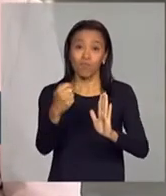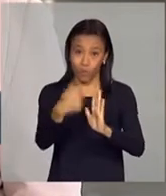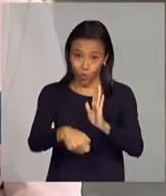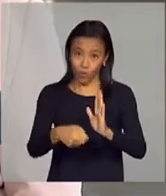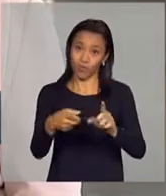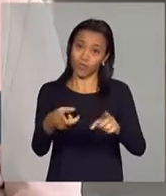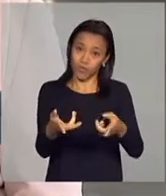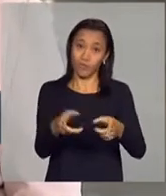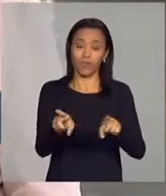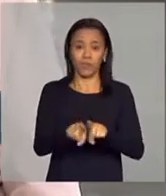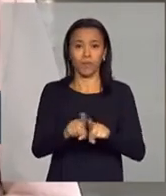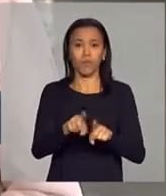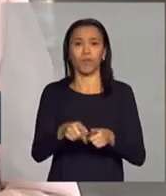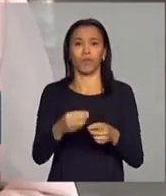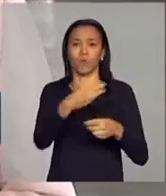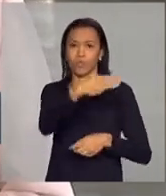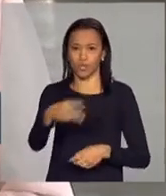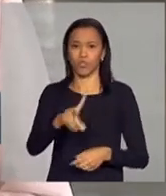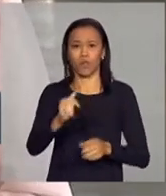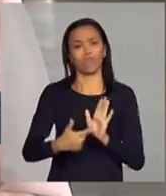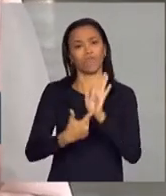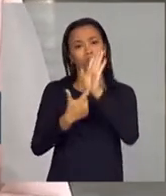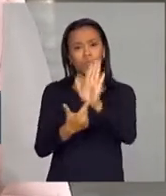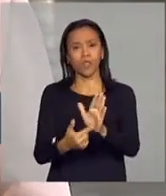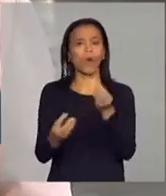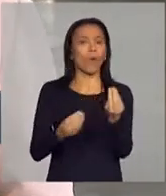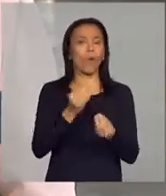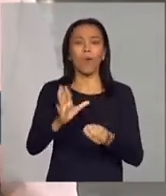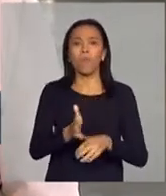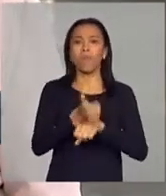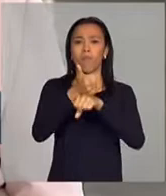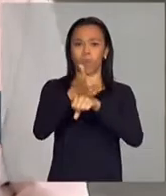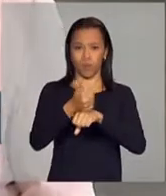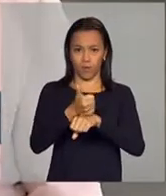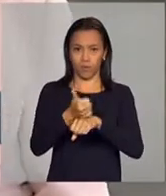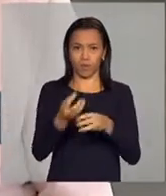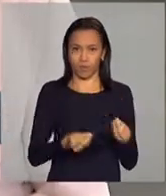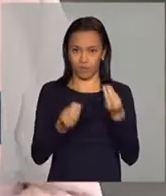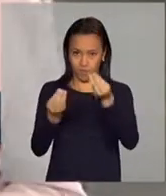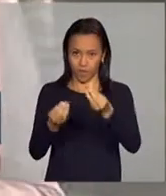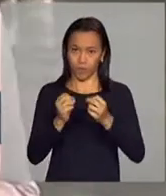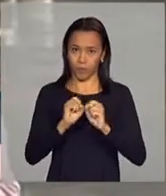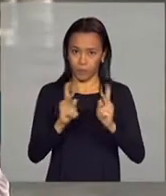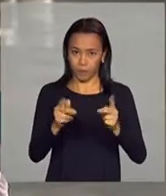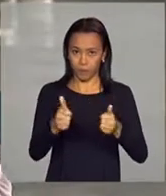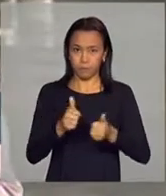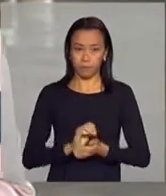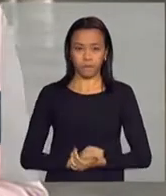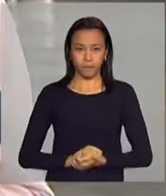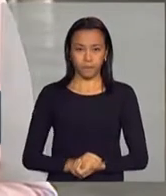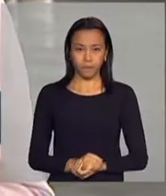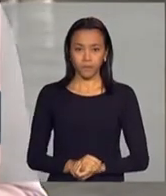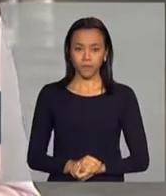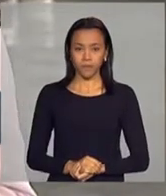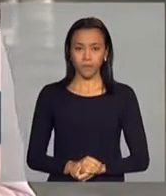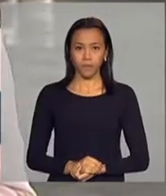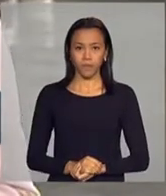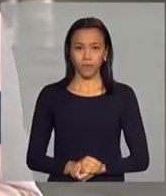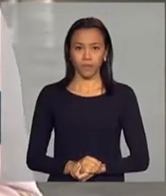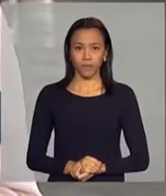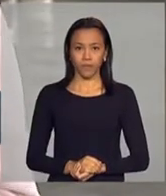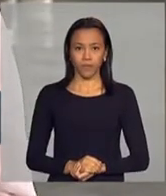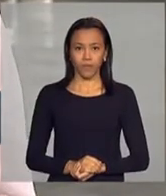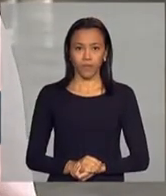Guido também deve se manifestar sobre a melhor forma de encaminhar a matéria. Se vai ser um projeto de lei,